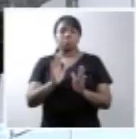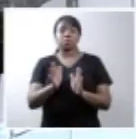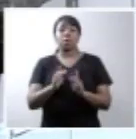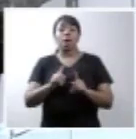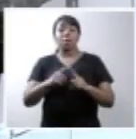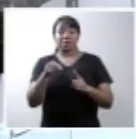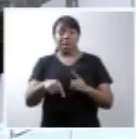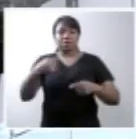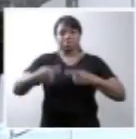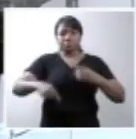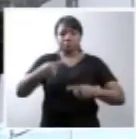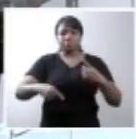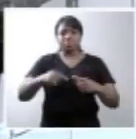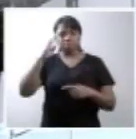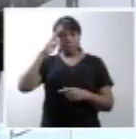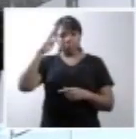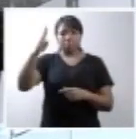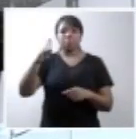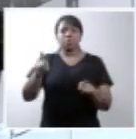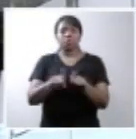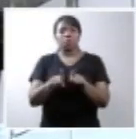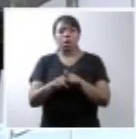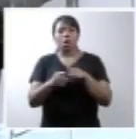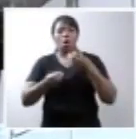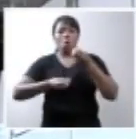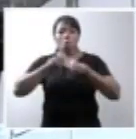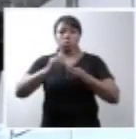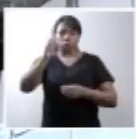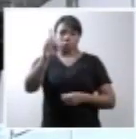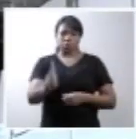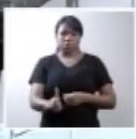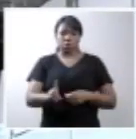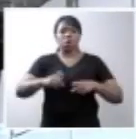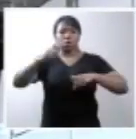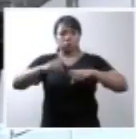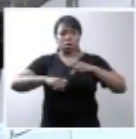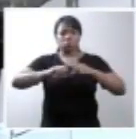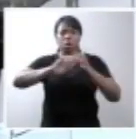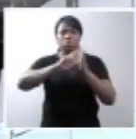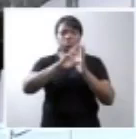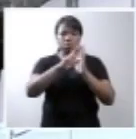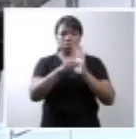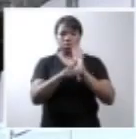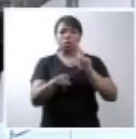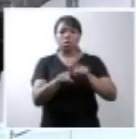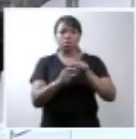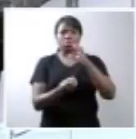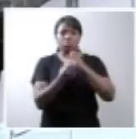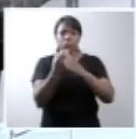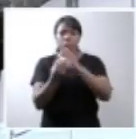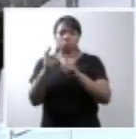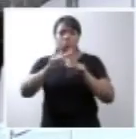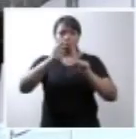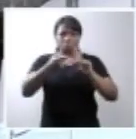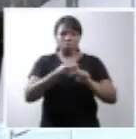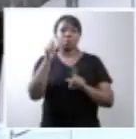discussão se situa prioritariamente no âmbito dos direitos sexuais e reprodutivos femininos.